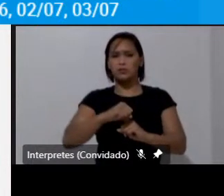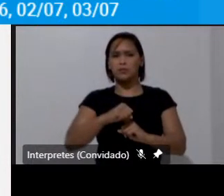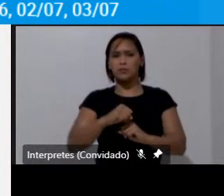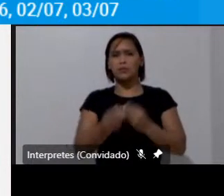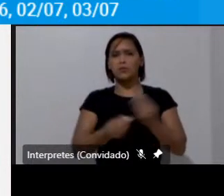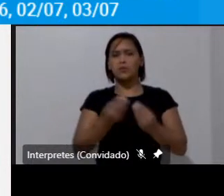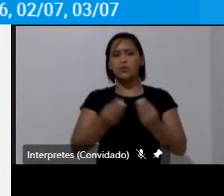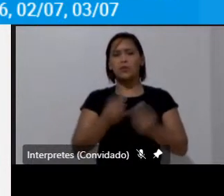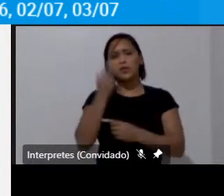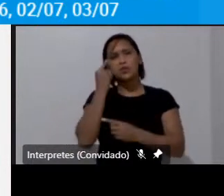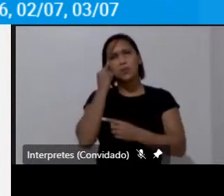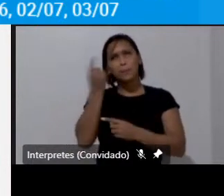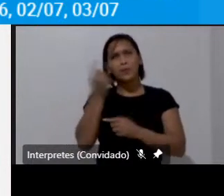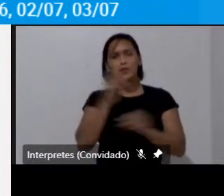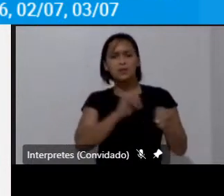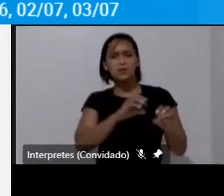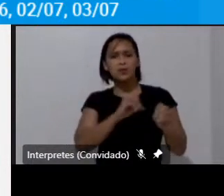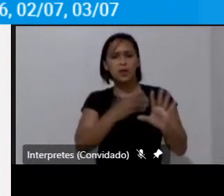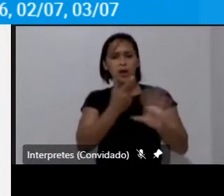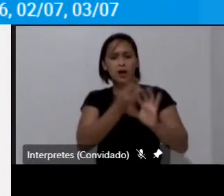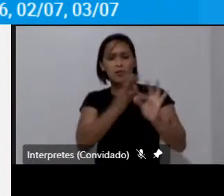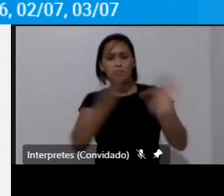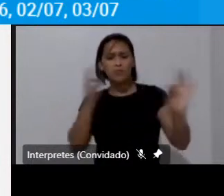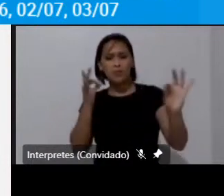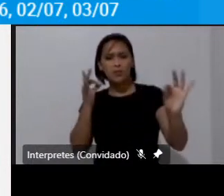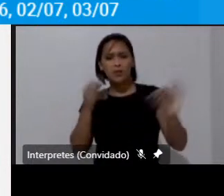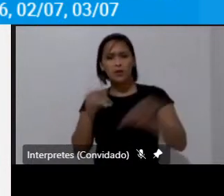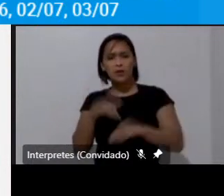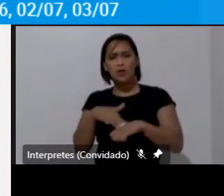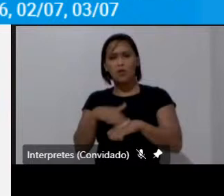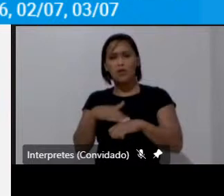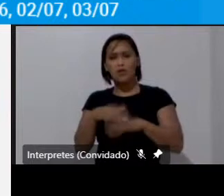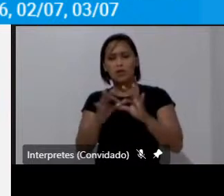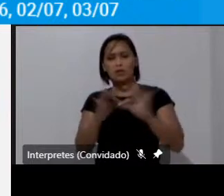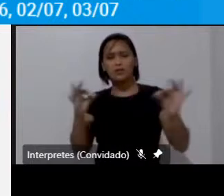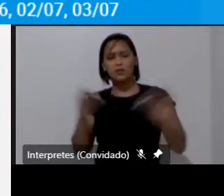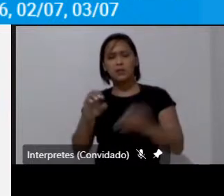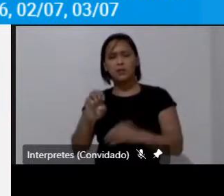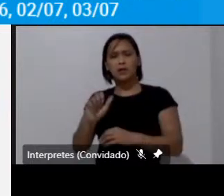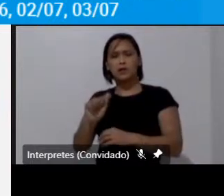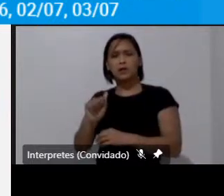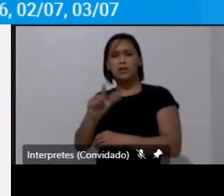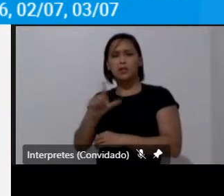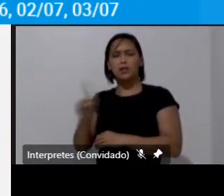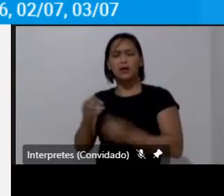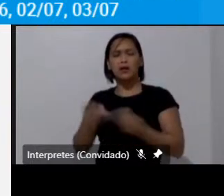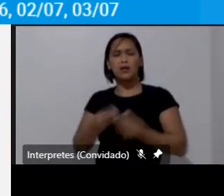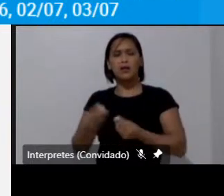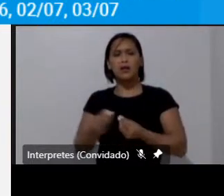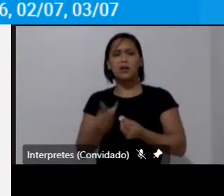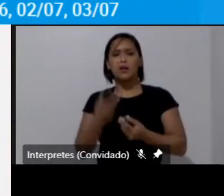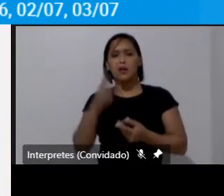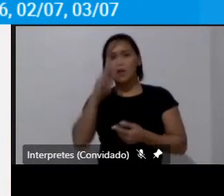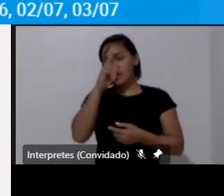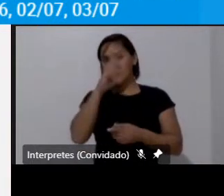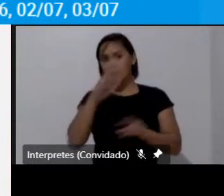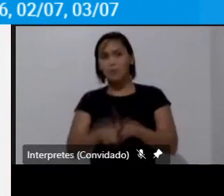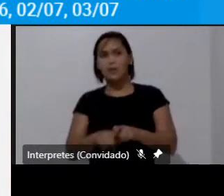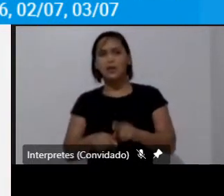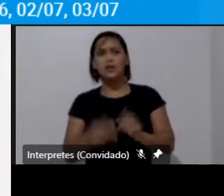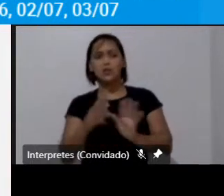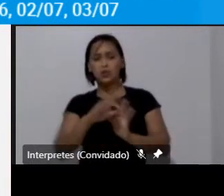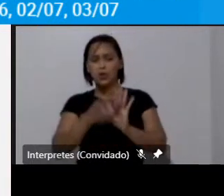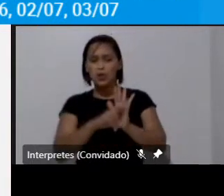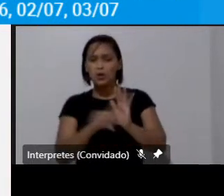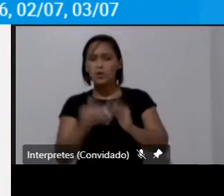gente pensa a educação à distância há pouco conversávamos sobre isso enfim e lembrando que o recurso